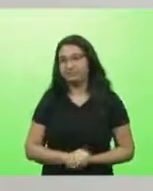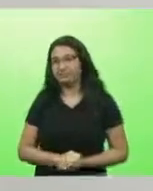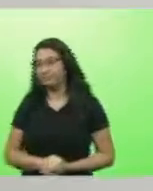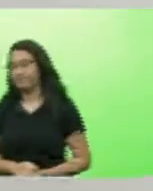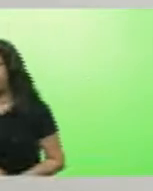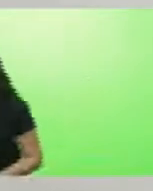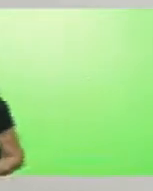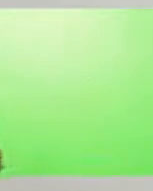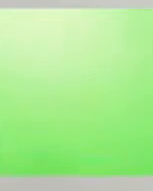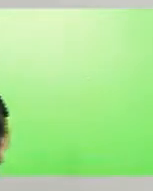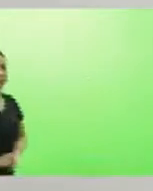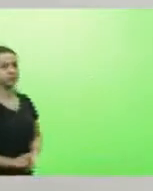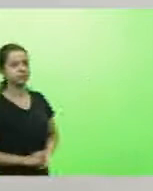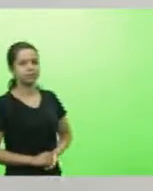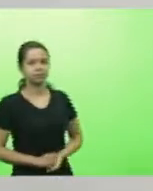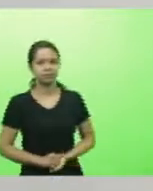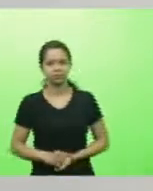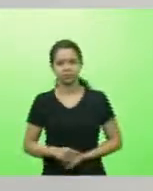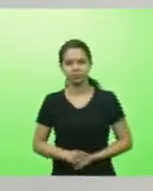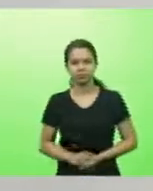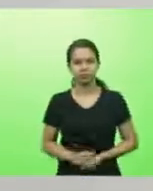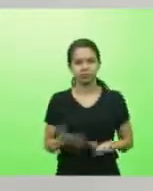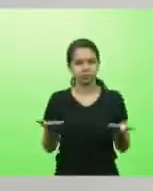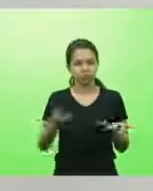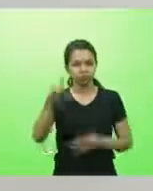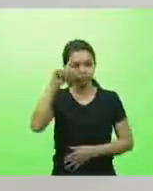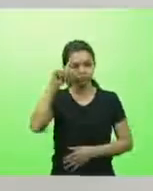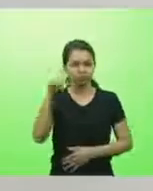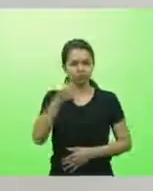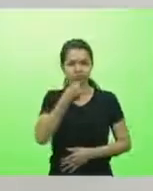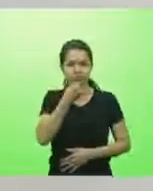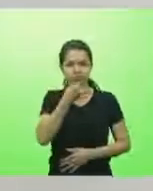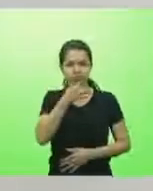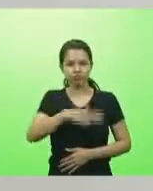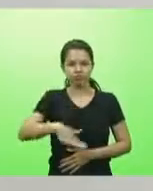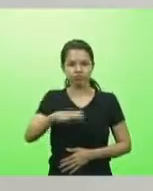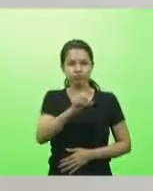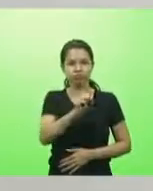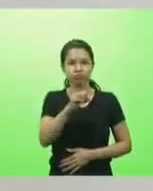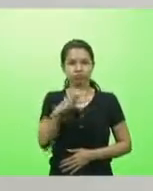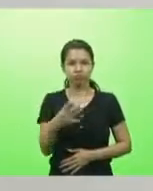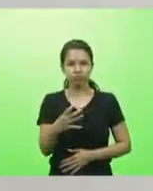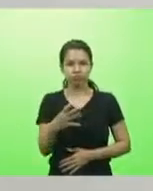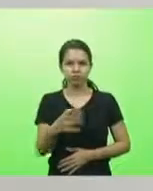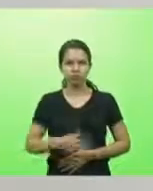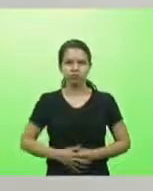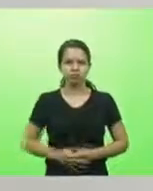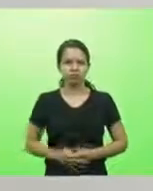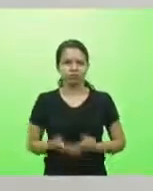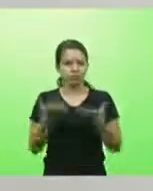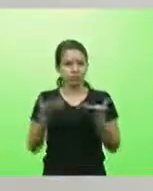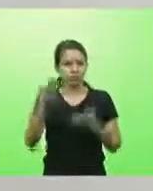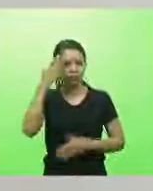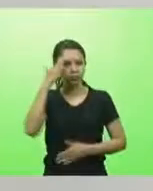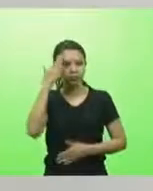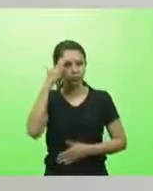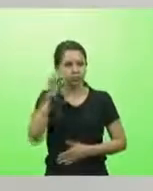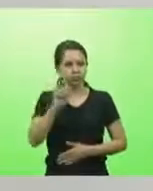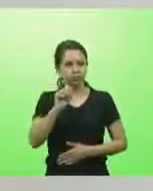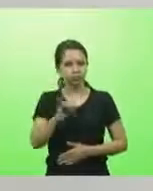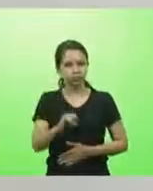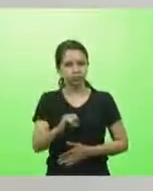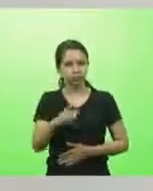é um dia triste para Santa Catarina. Eu queria saber é se tivesse um filho de um